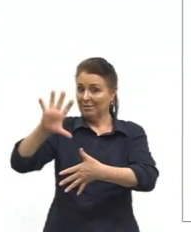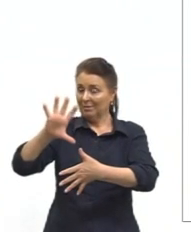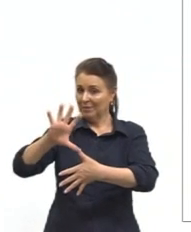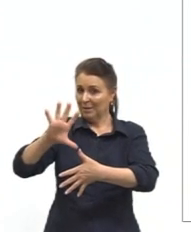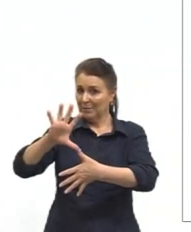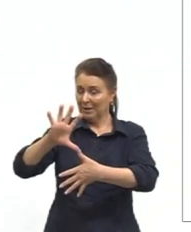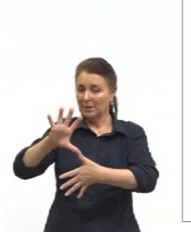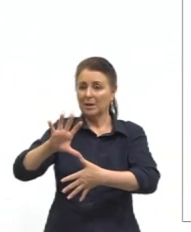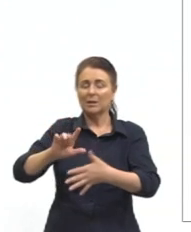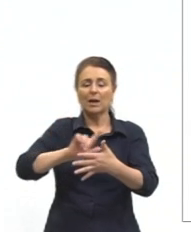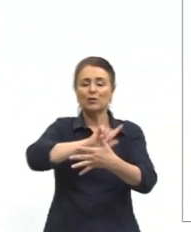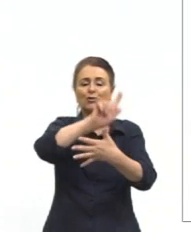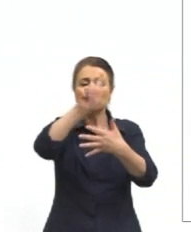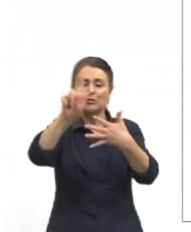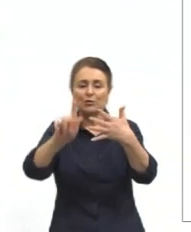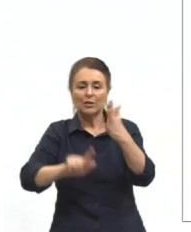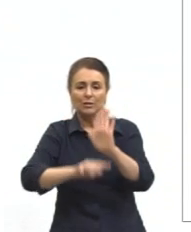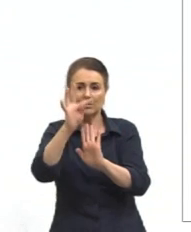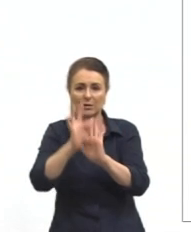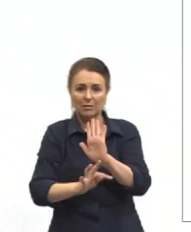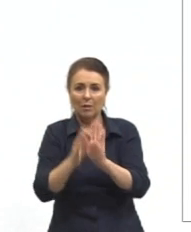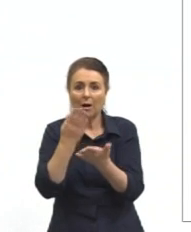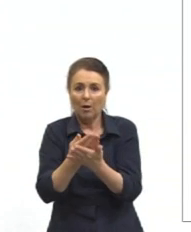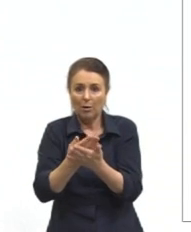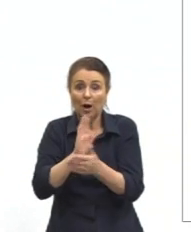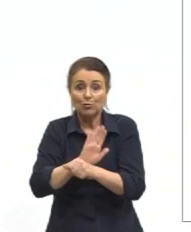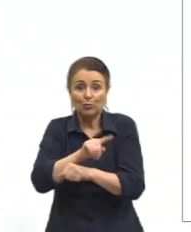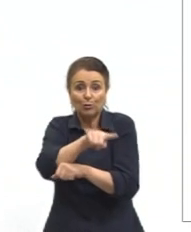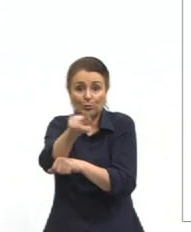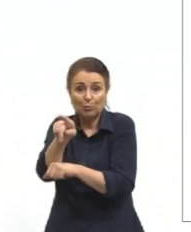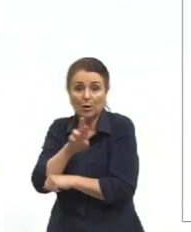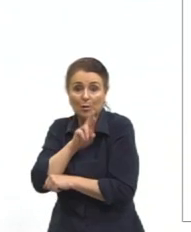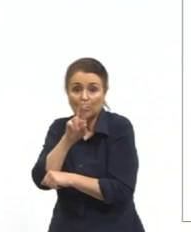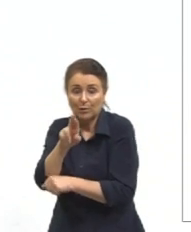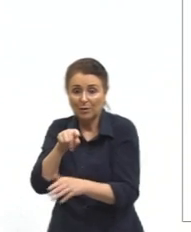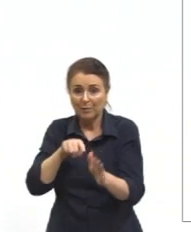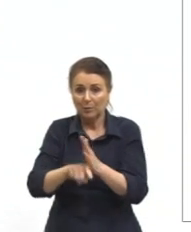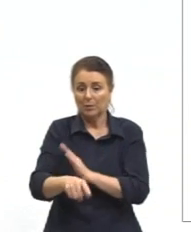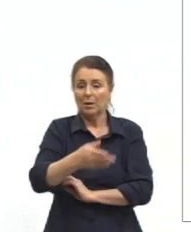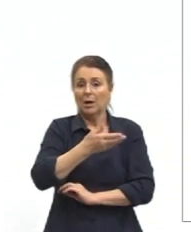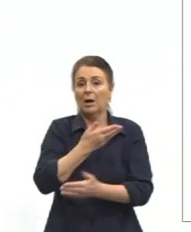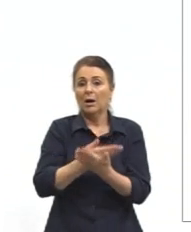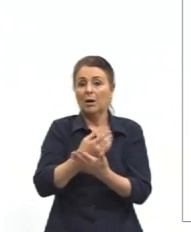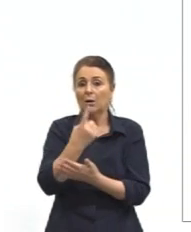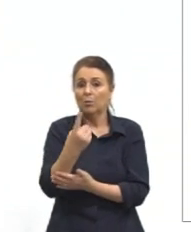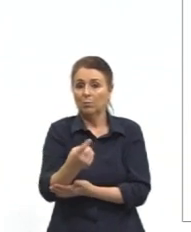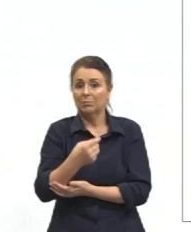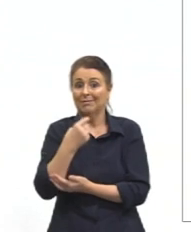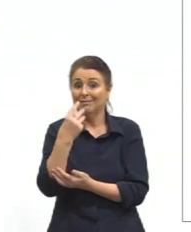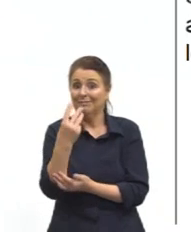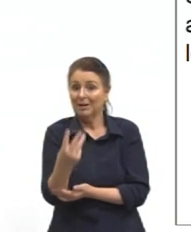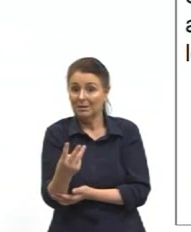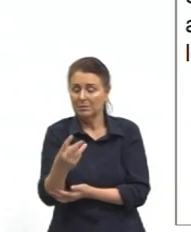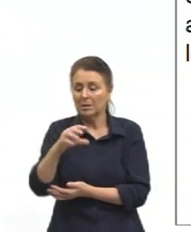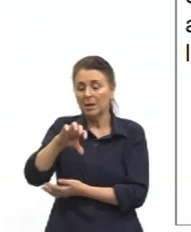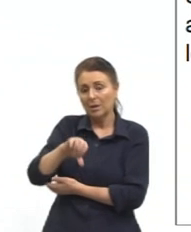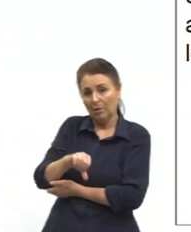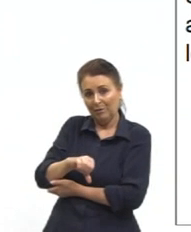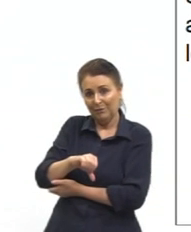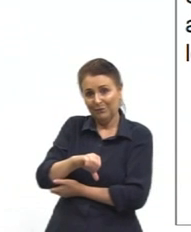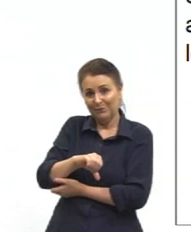gêneros textuais, as aulas que ajudaram você a responder essas questões, aula 1, 3 e 9.